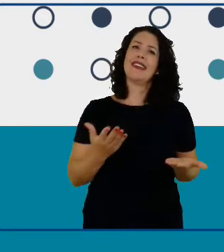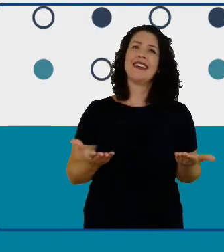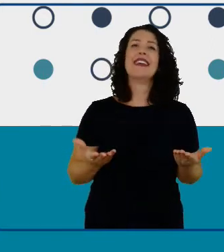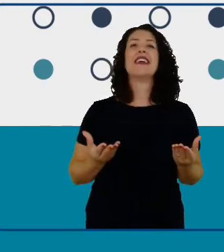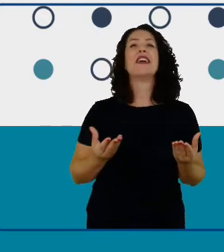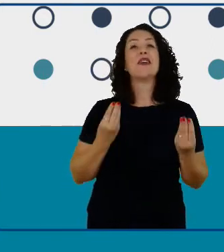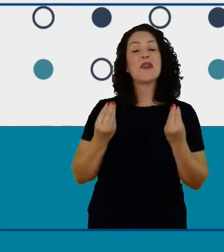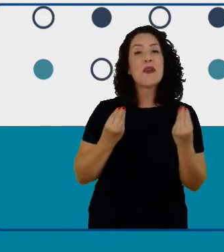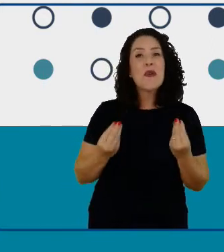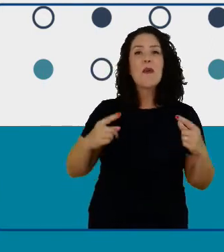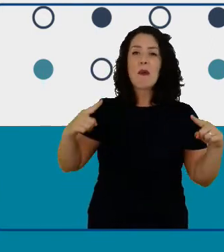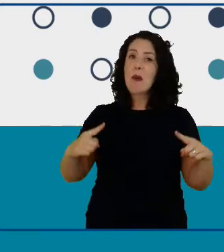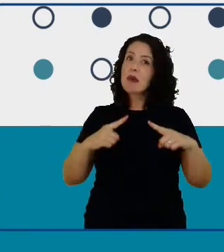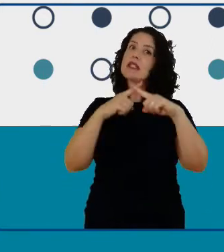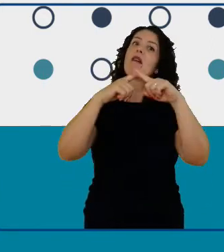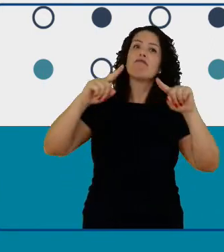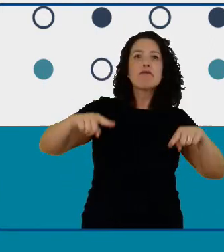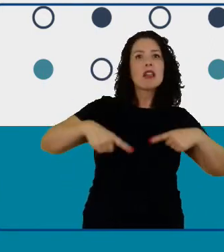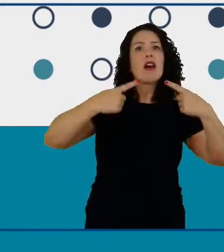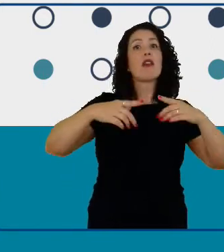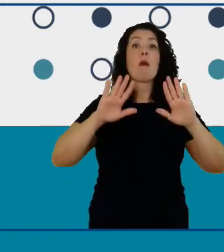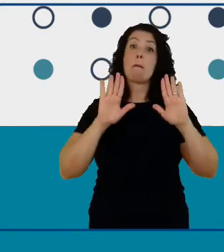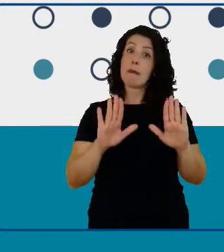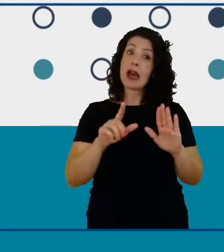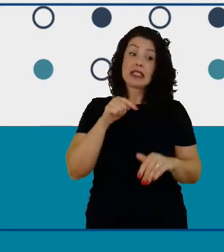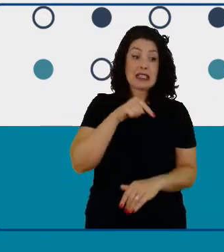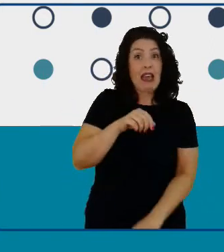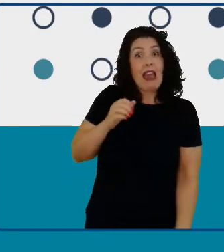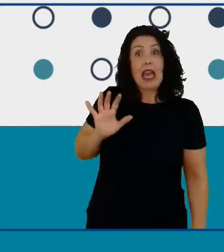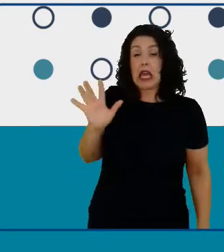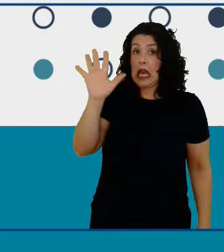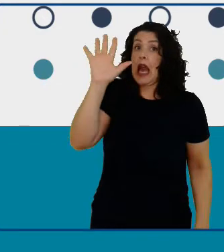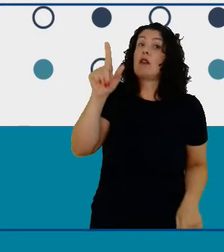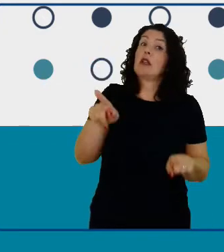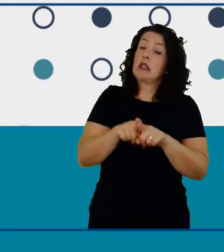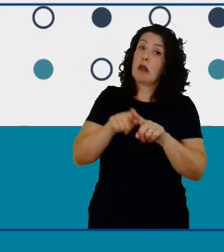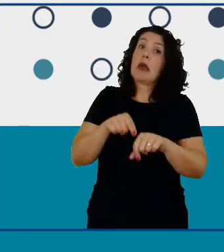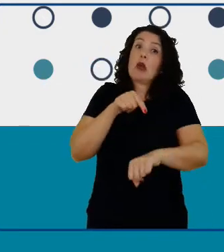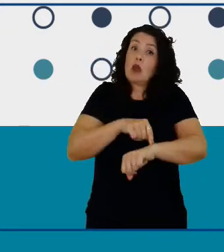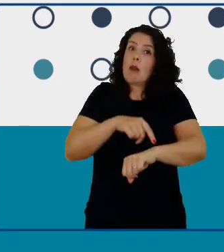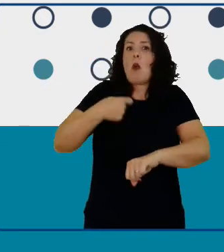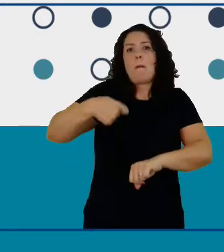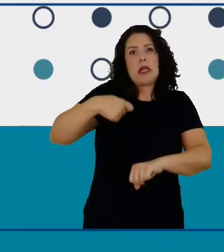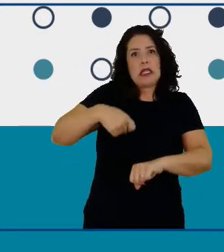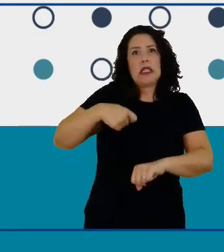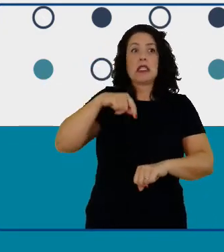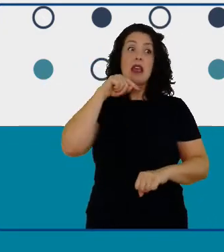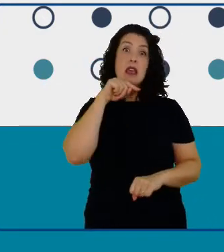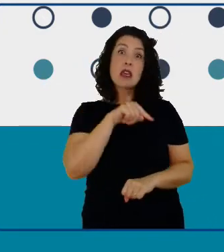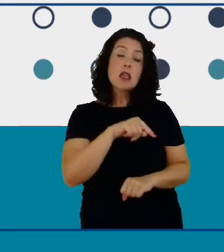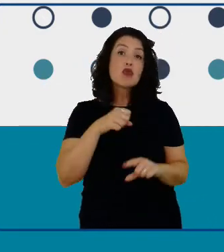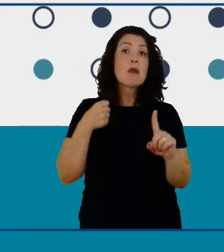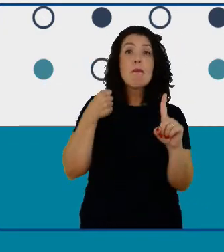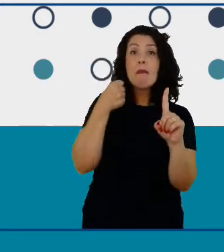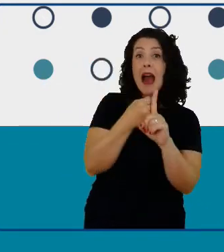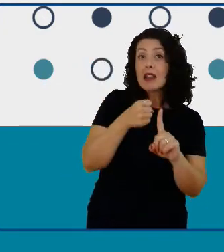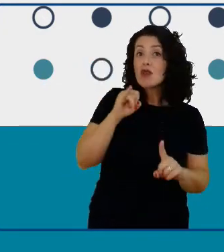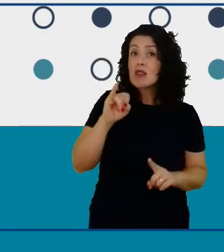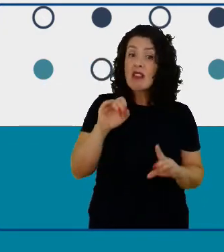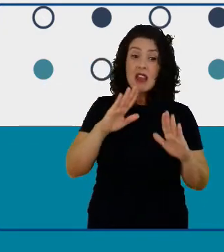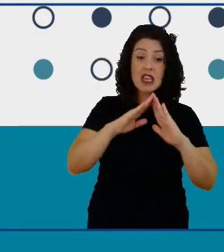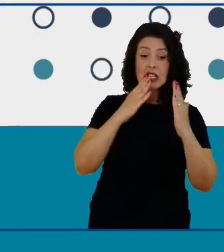desafios mas é caro e gasta tempo e só tem um impacto se a escola está